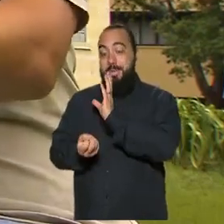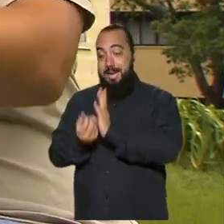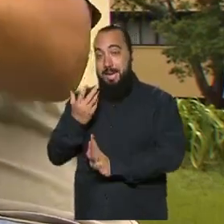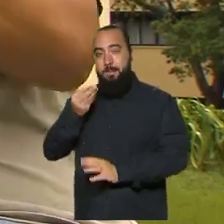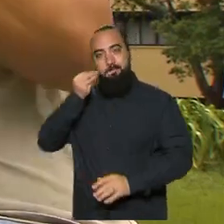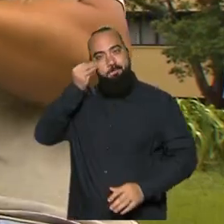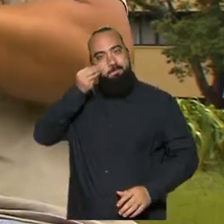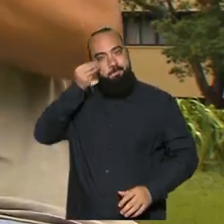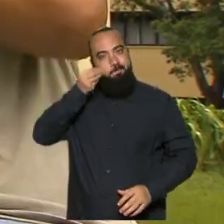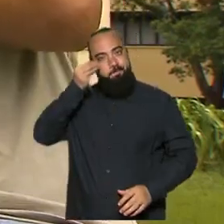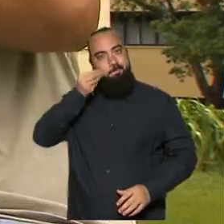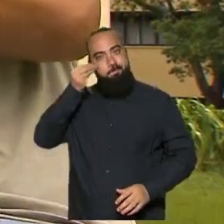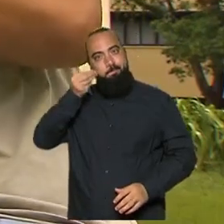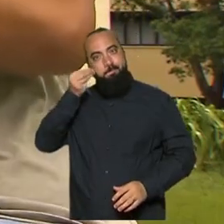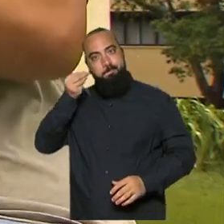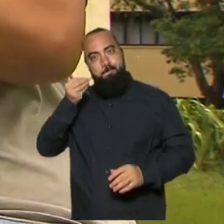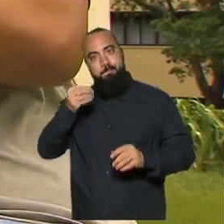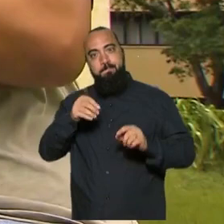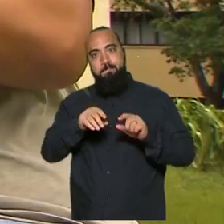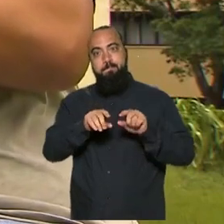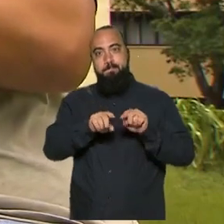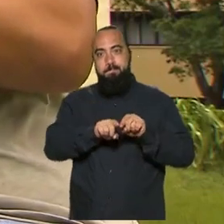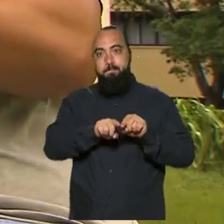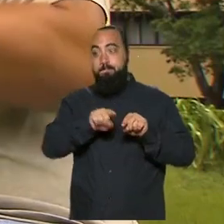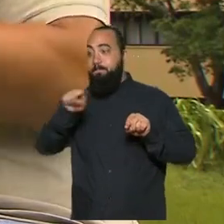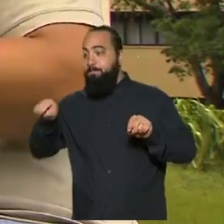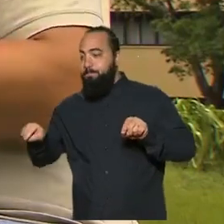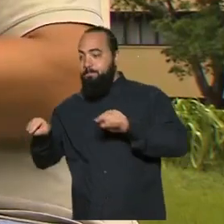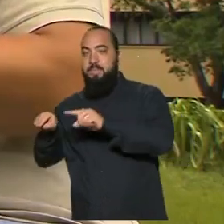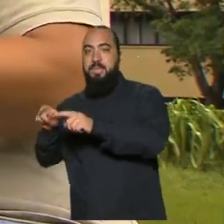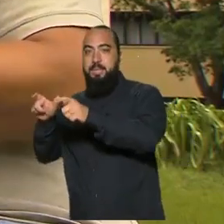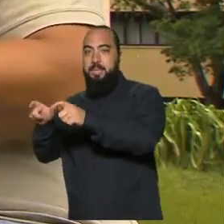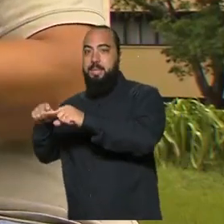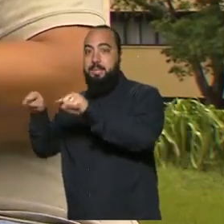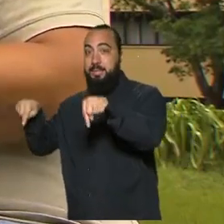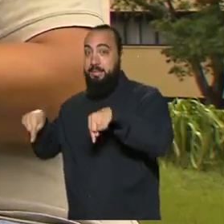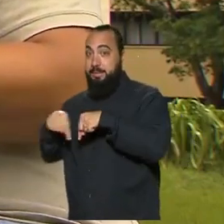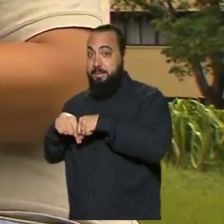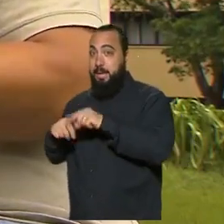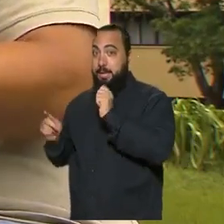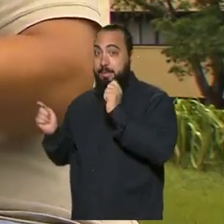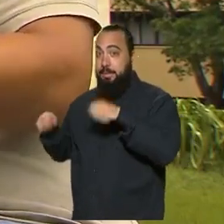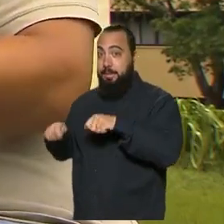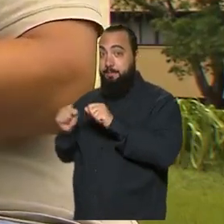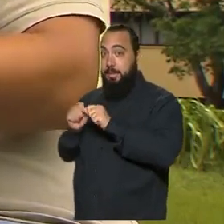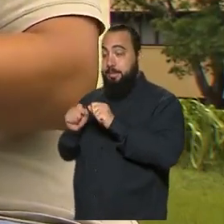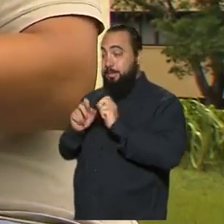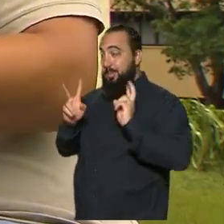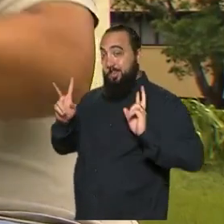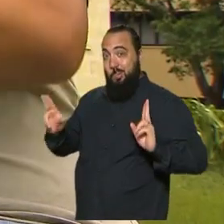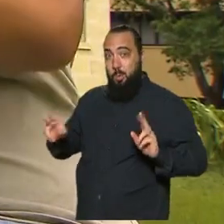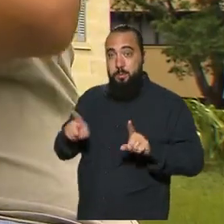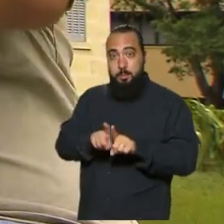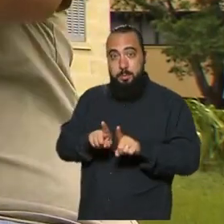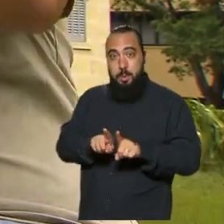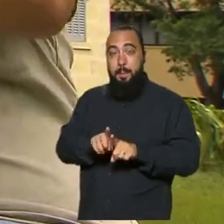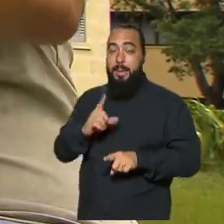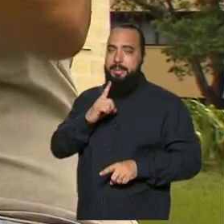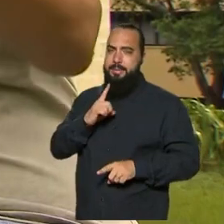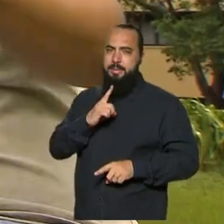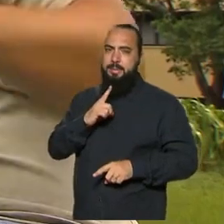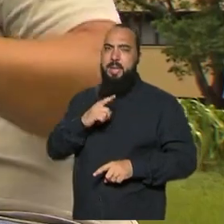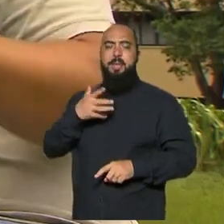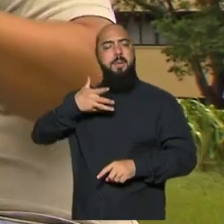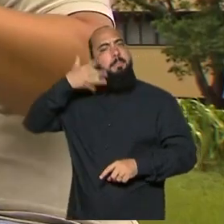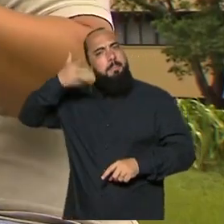de experimentos factíveis de serem usados em sala de aula. é algo que a gente sempre tem. Fora as